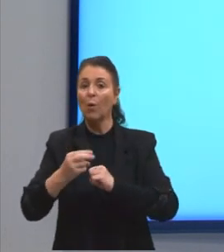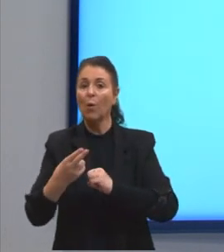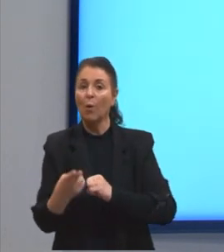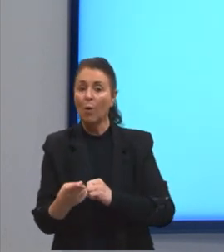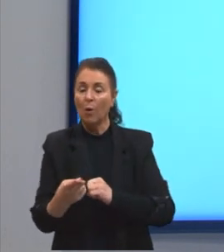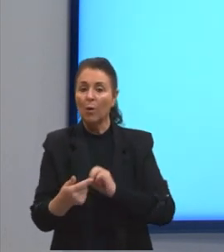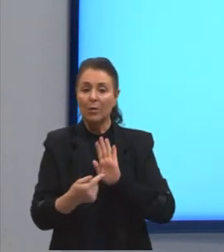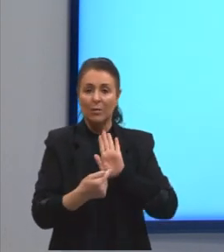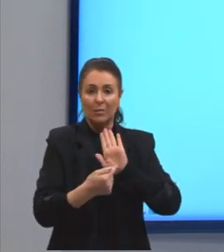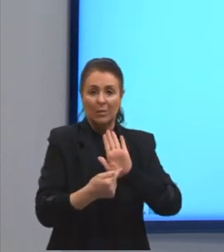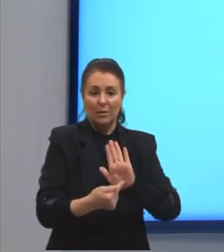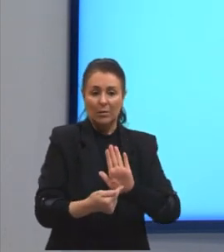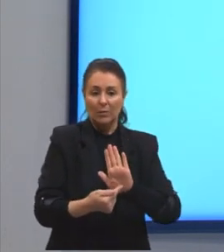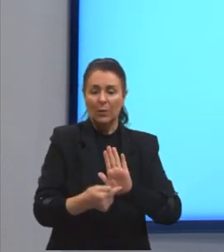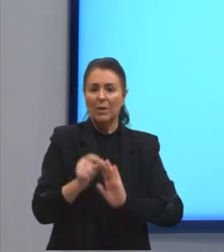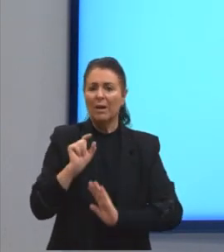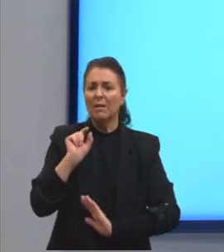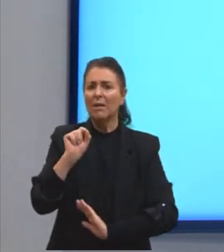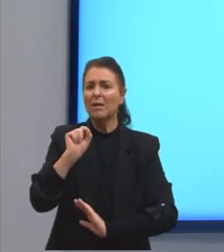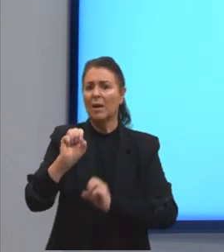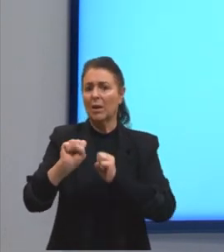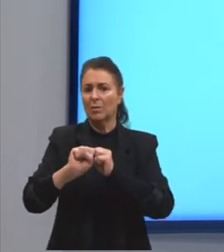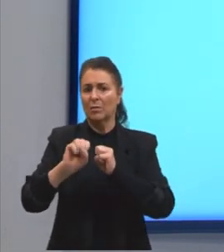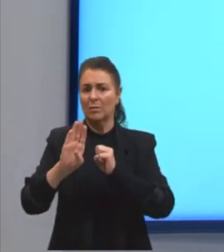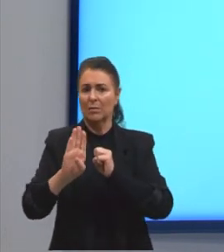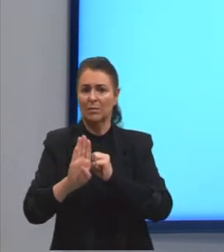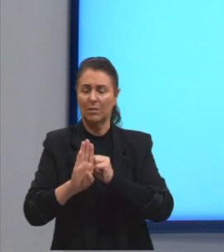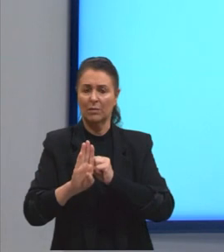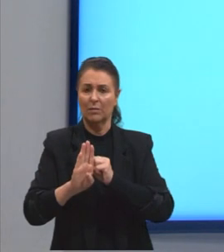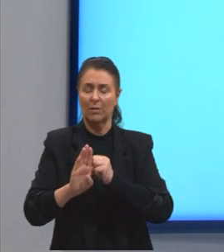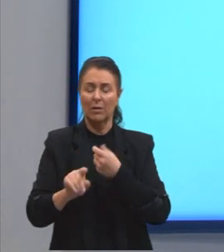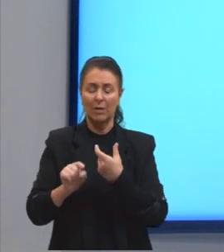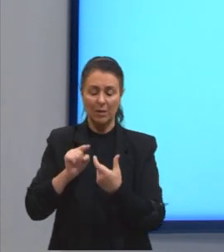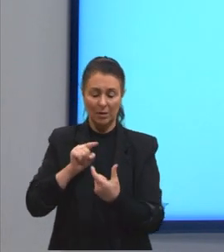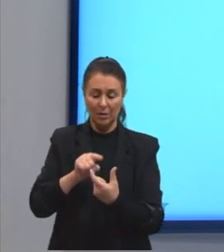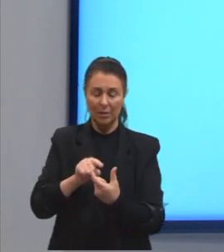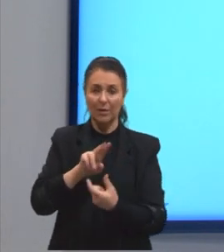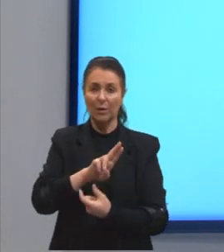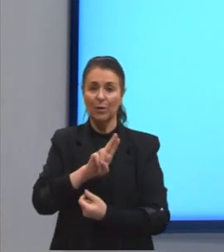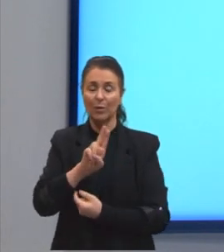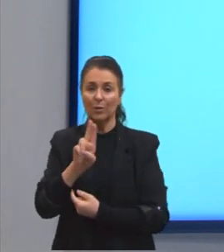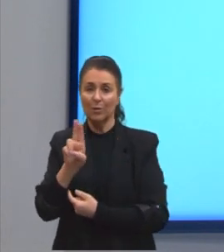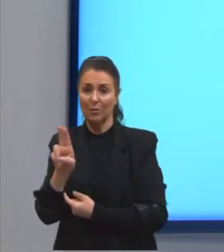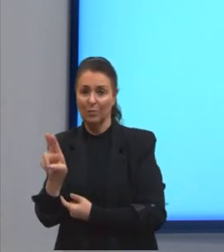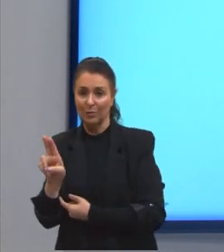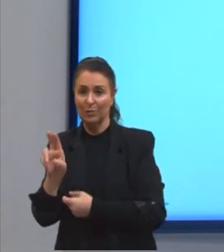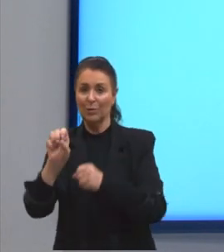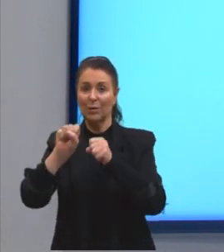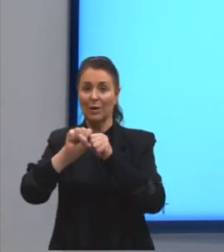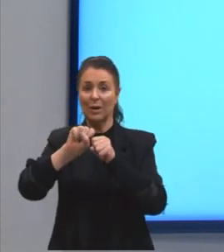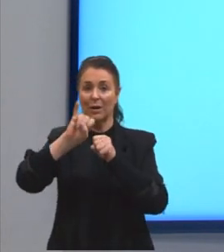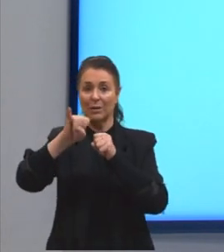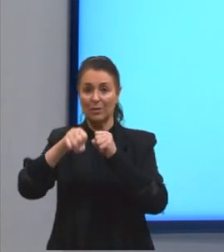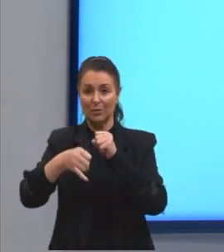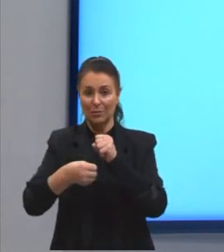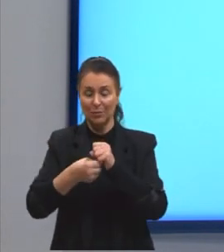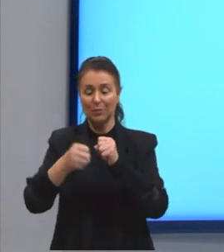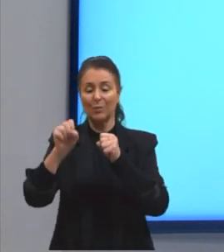determinar esse substantivo. E essas palavras a gente vai chamar de adjuntos